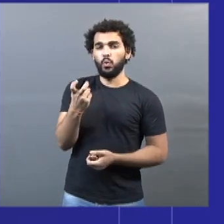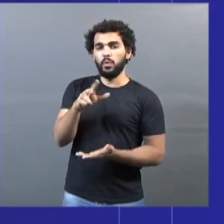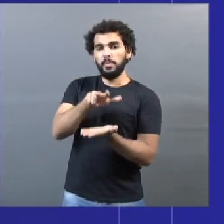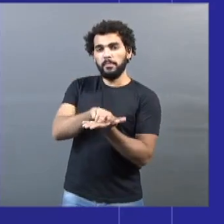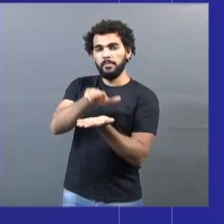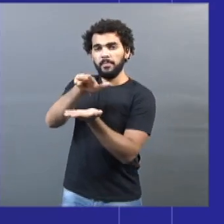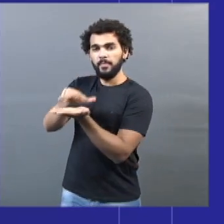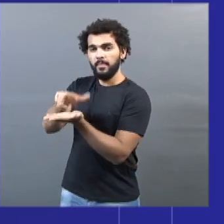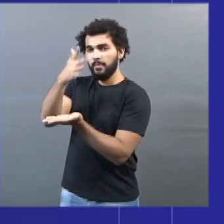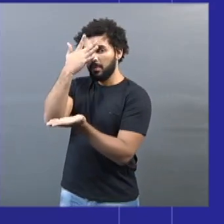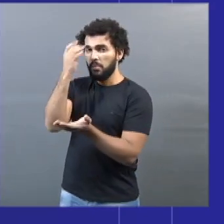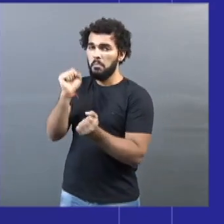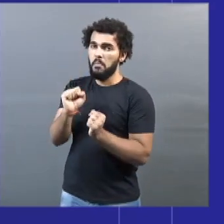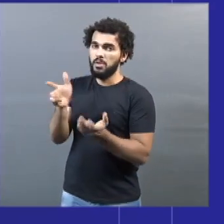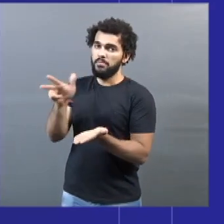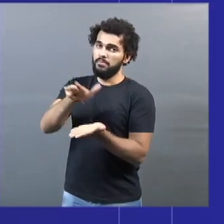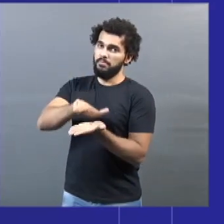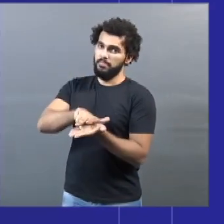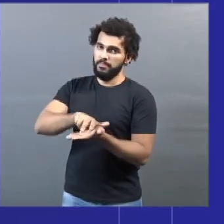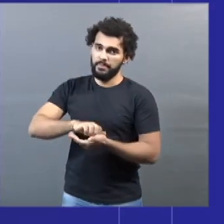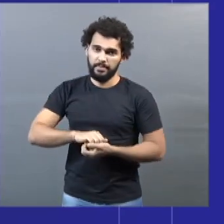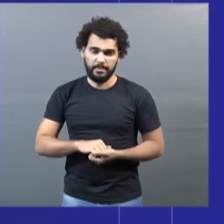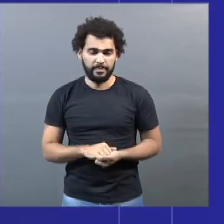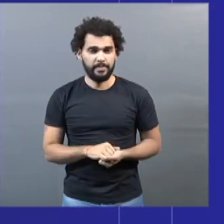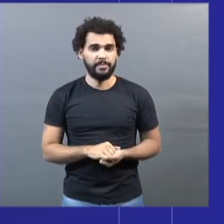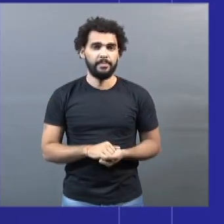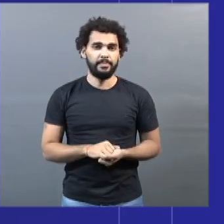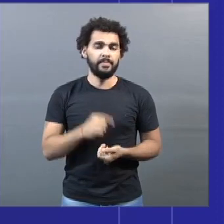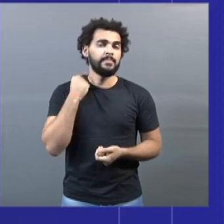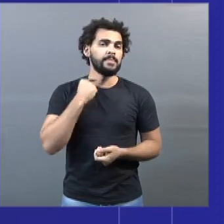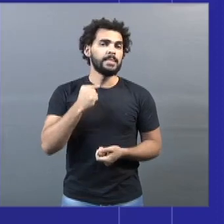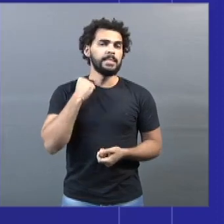Já em Minas Gerais, o número de casos confirmados é de 82